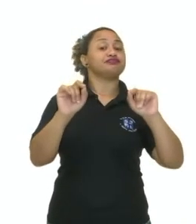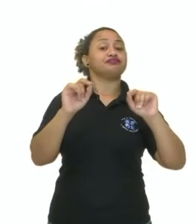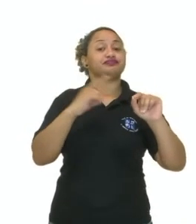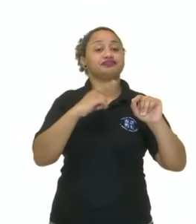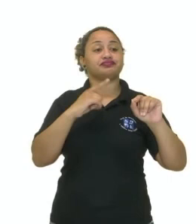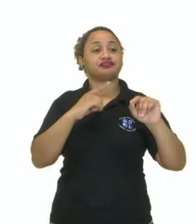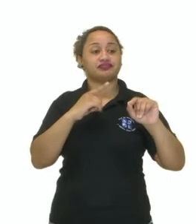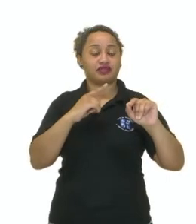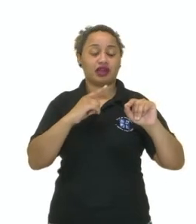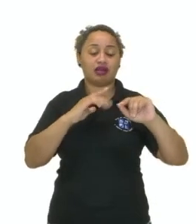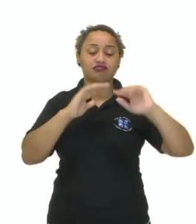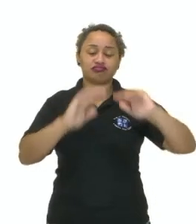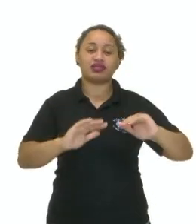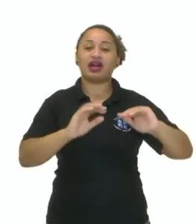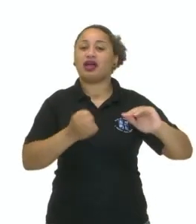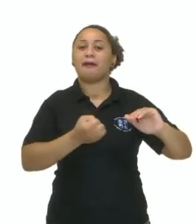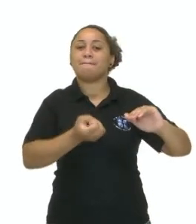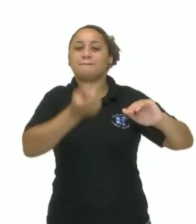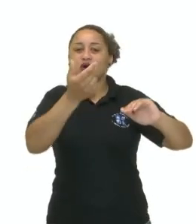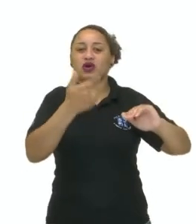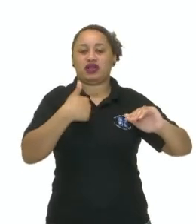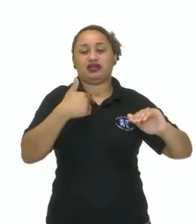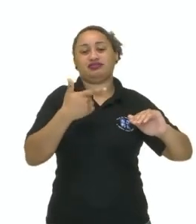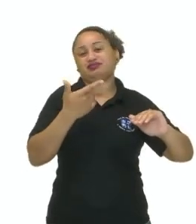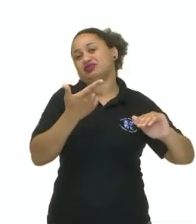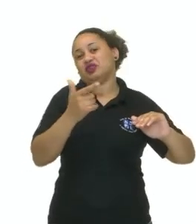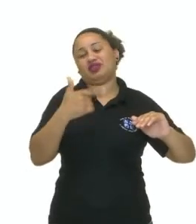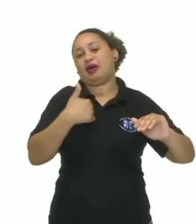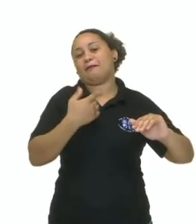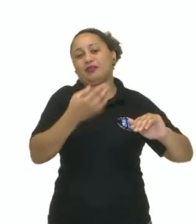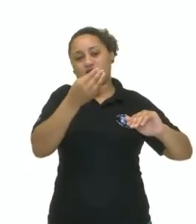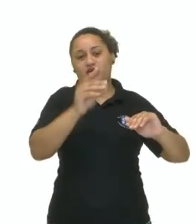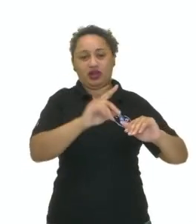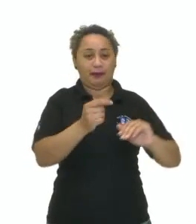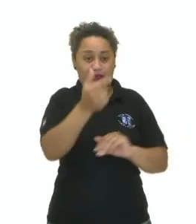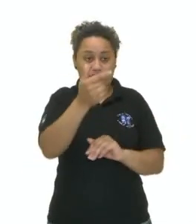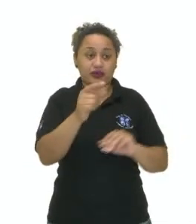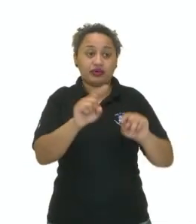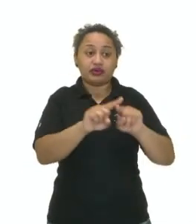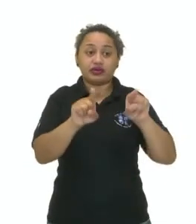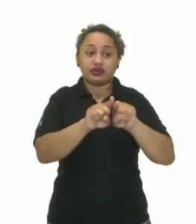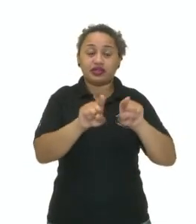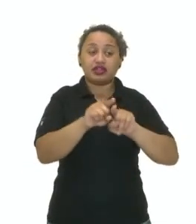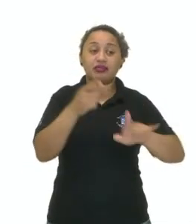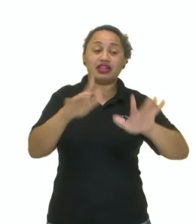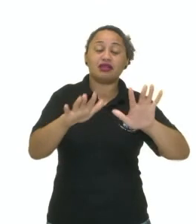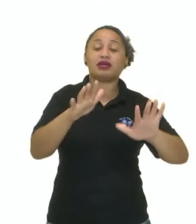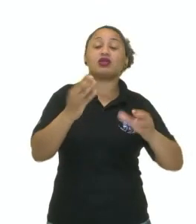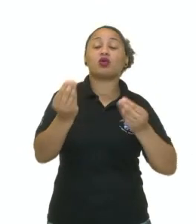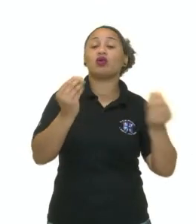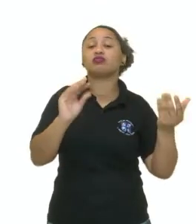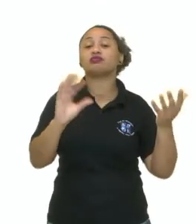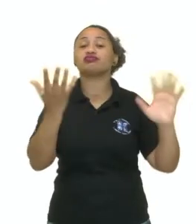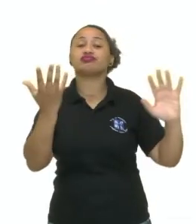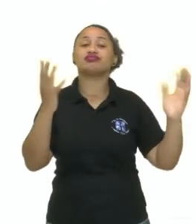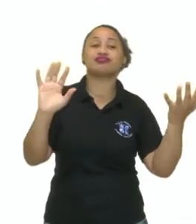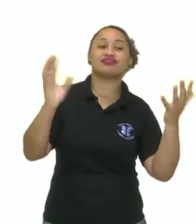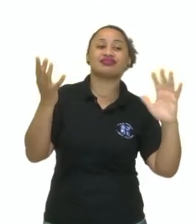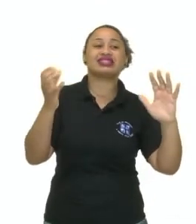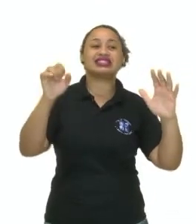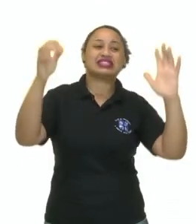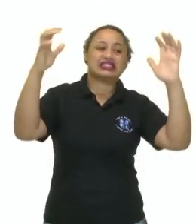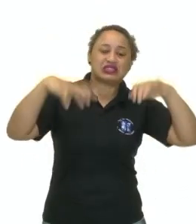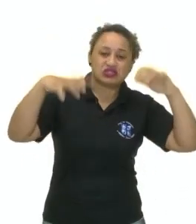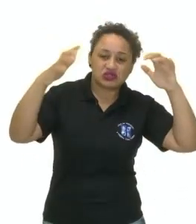O baixo rendimento, não rende muito. A dependência das condições climáticas. Isso mesmo, se estiver